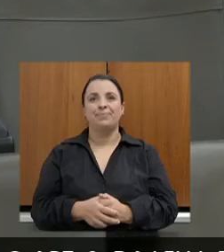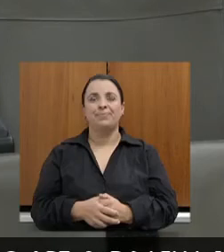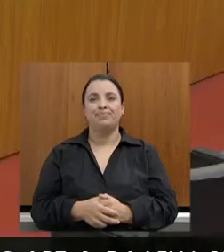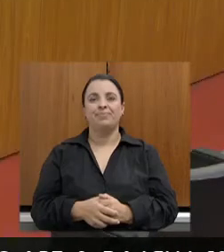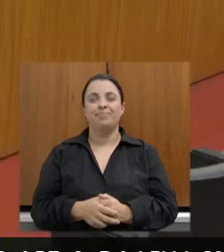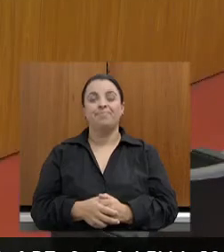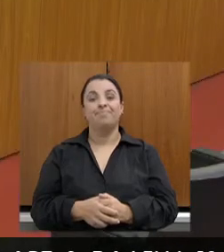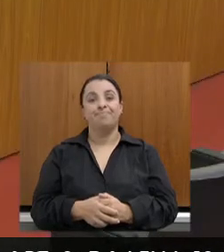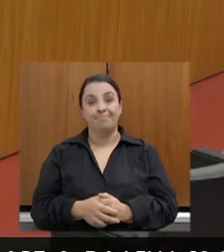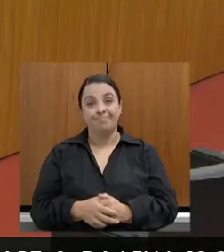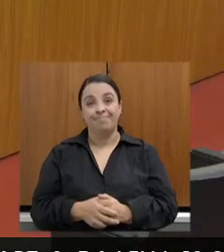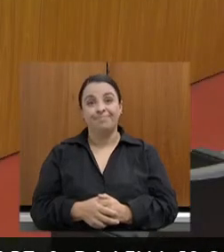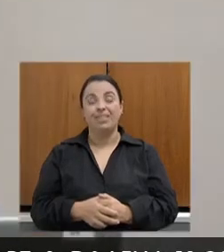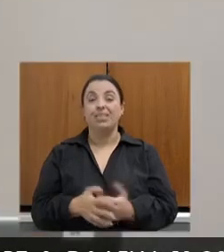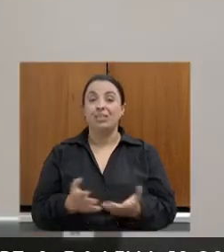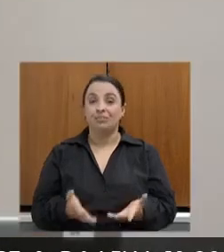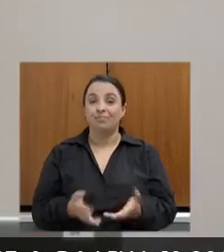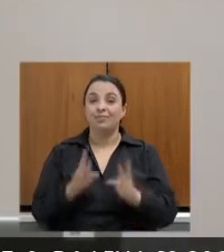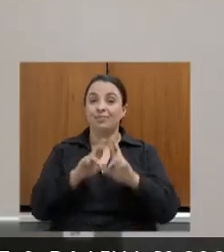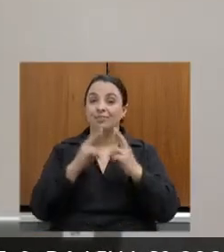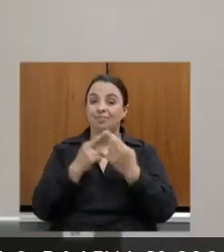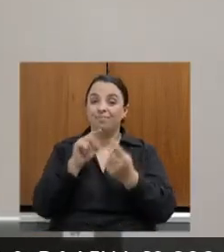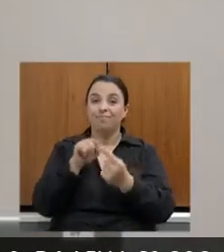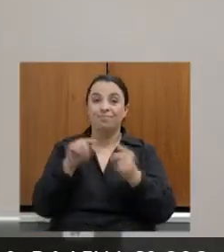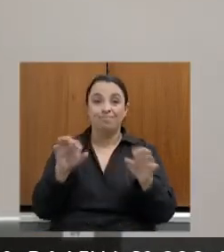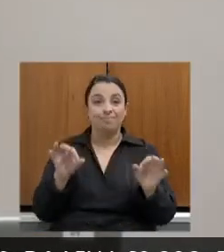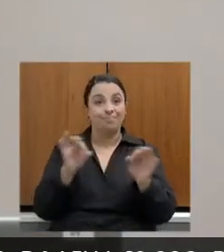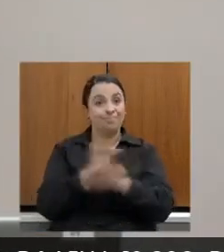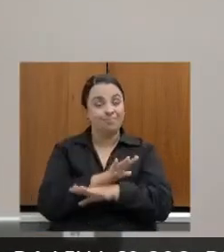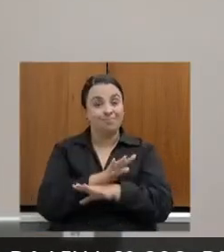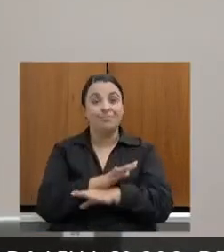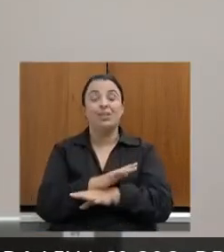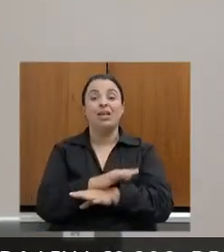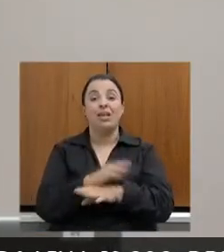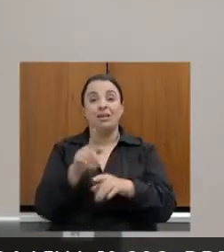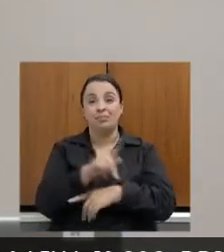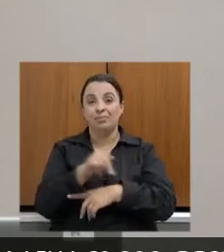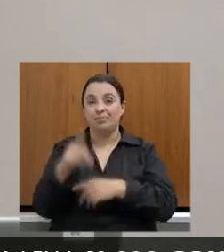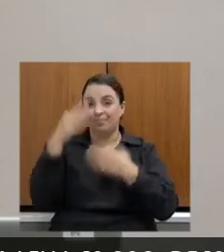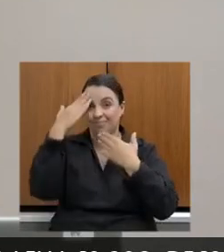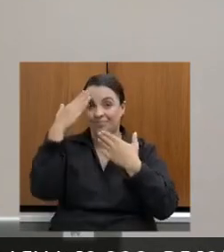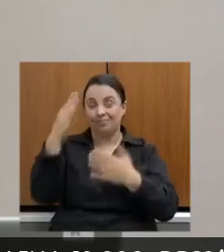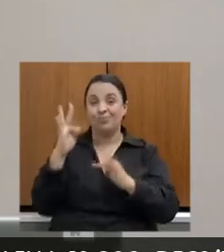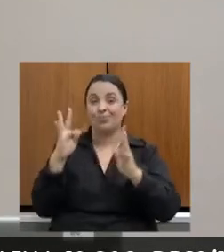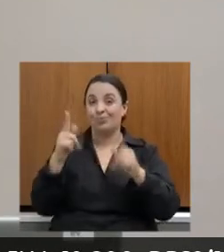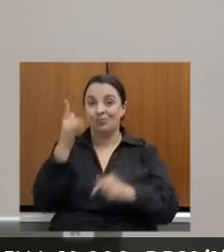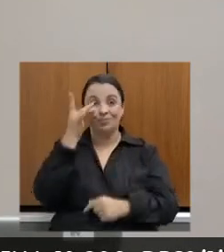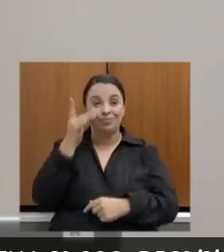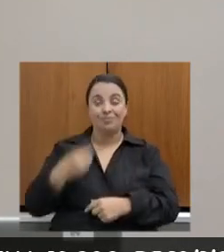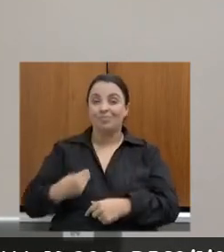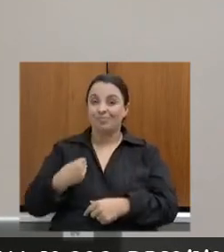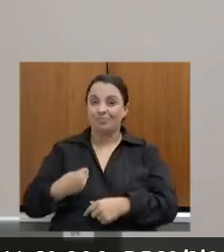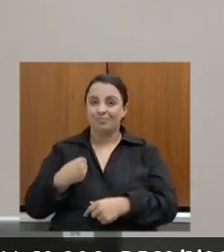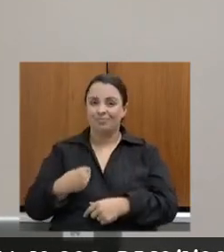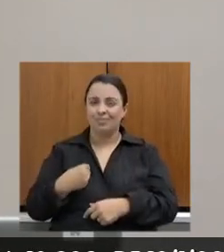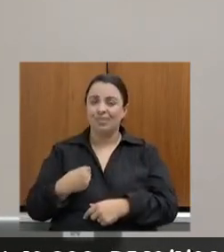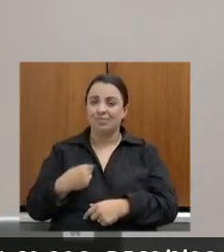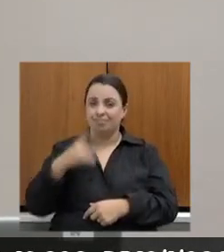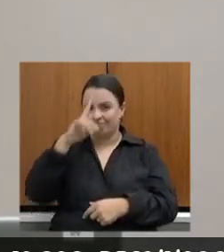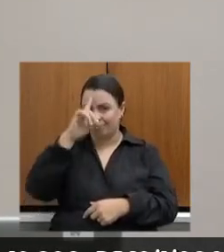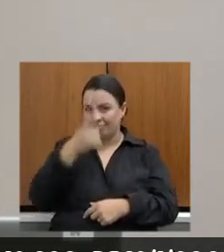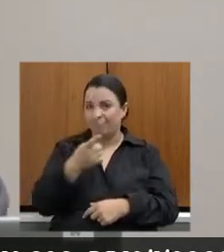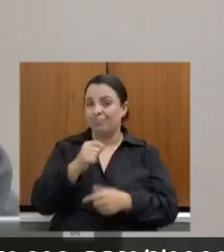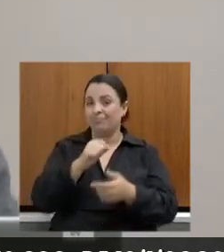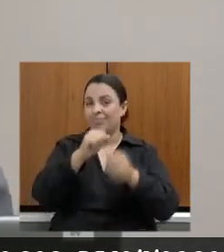Bom, gente, então, cumprida a finalidade da reunião, a presidência agradece a presença de todos, determina a